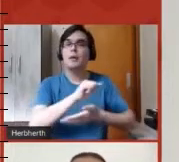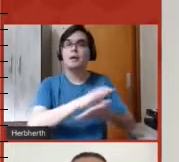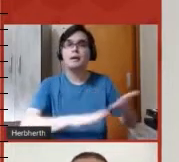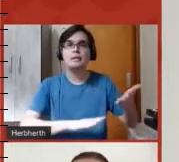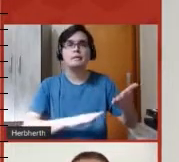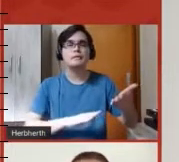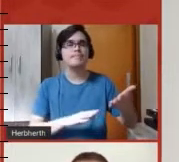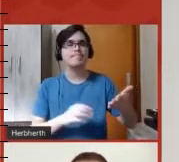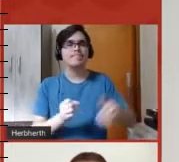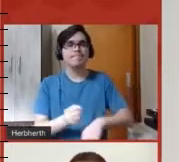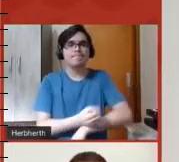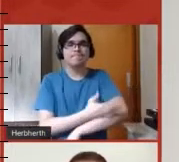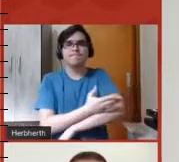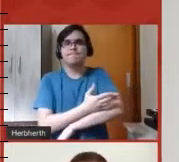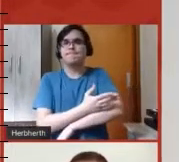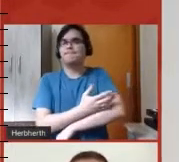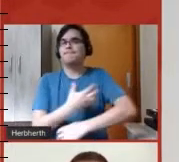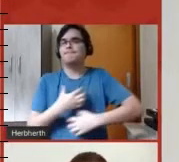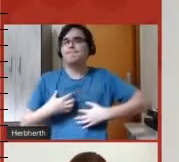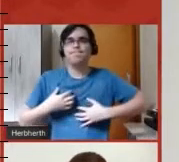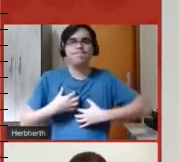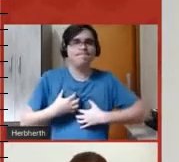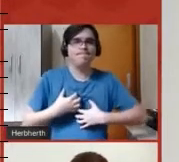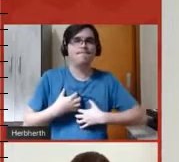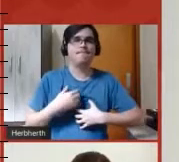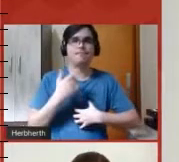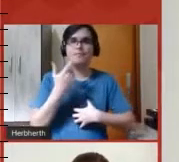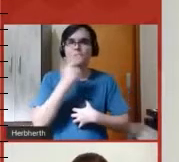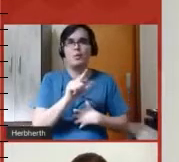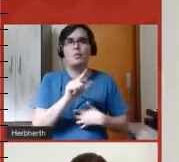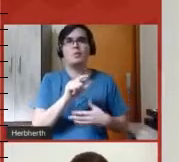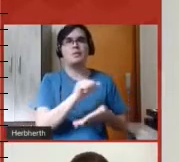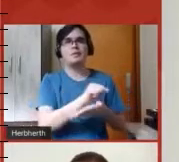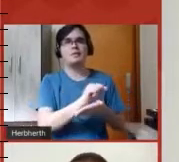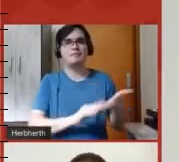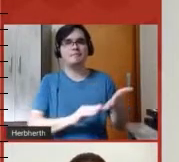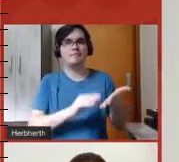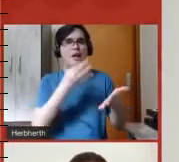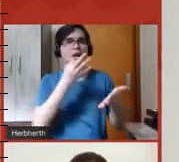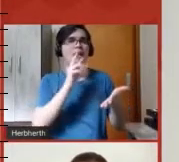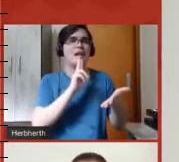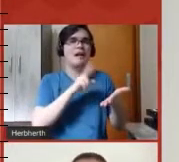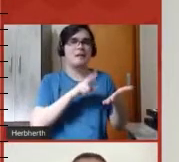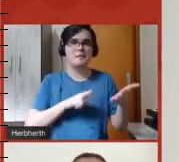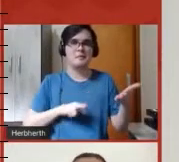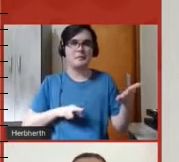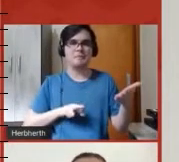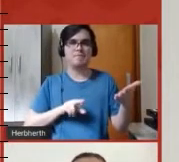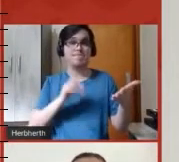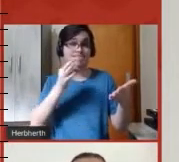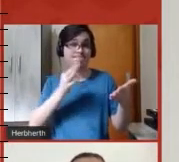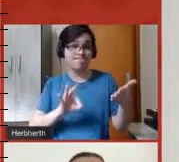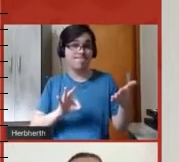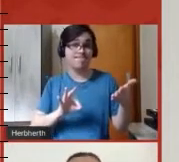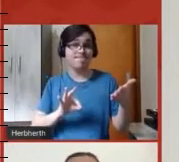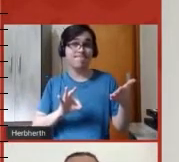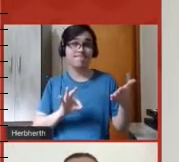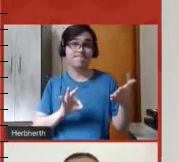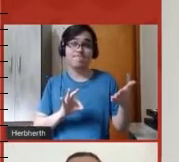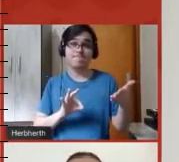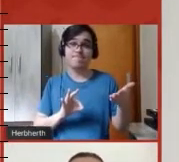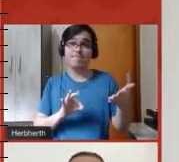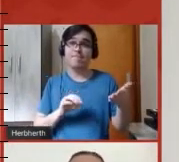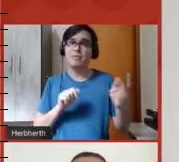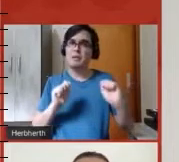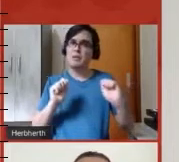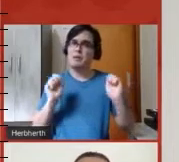permitiram prosseguir e fazer aquela avaliação, aquela atividade, da maneira como ele poderia ter